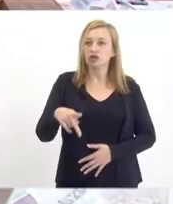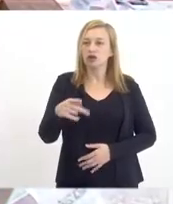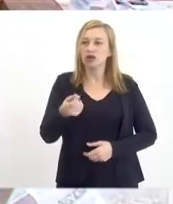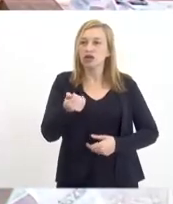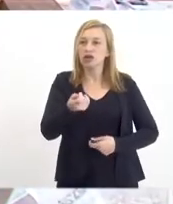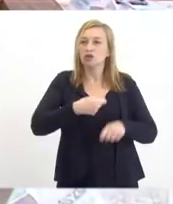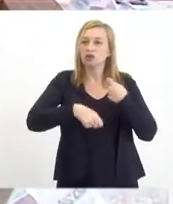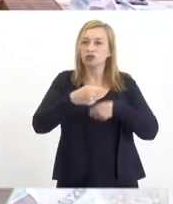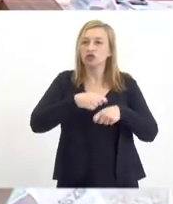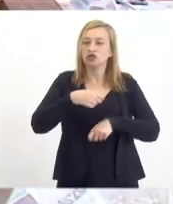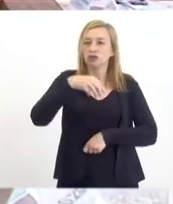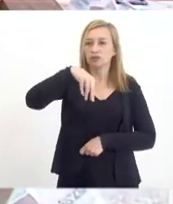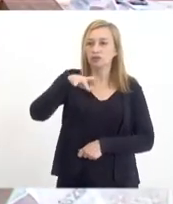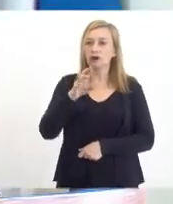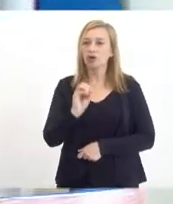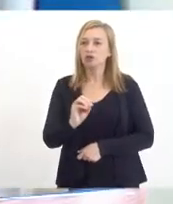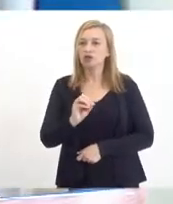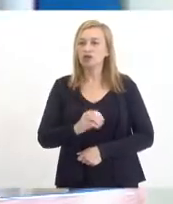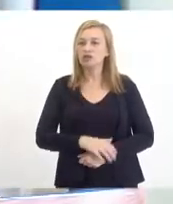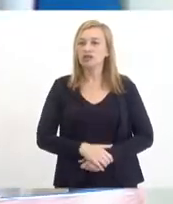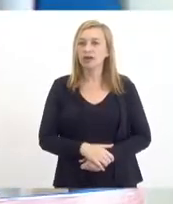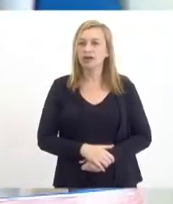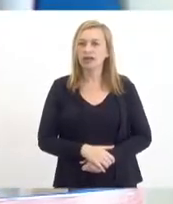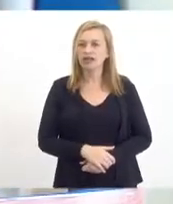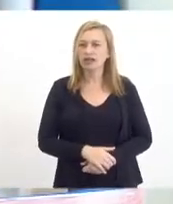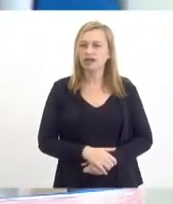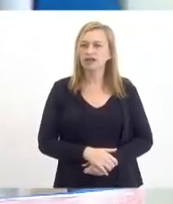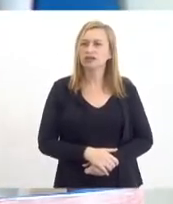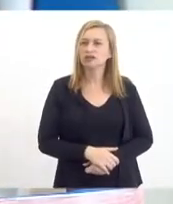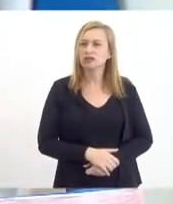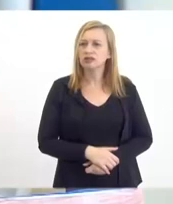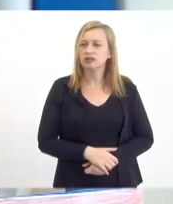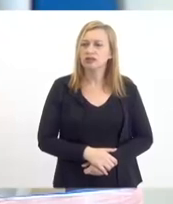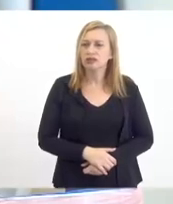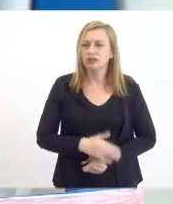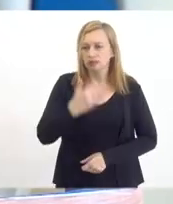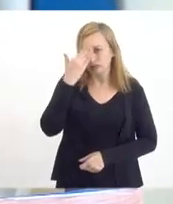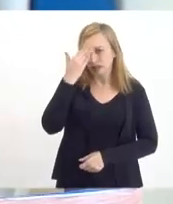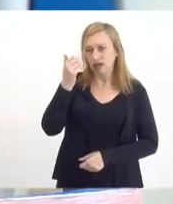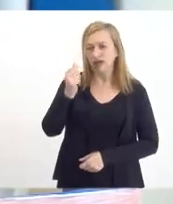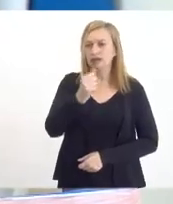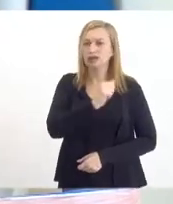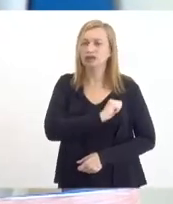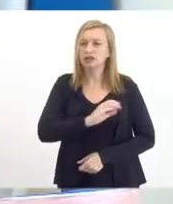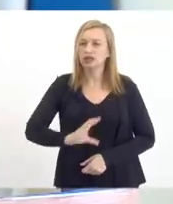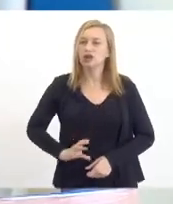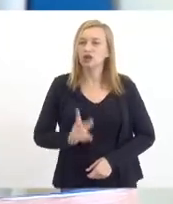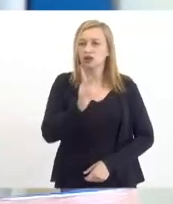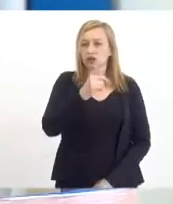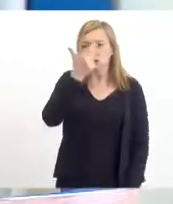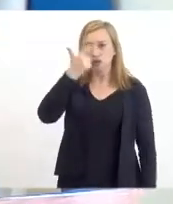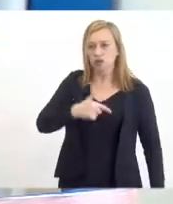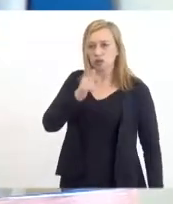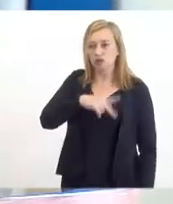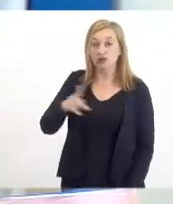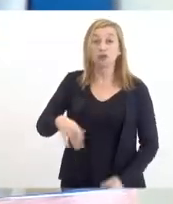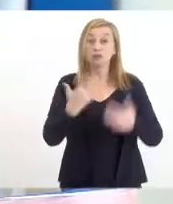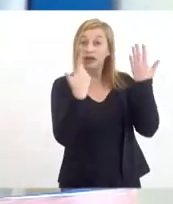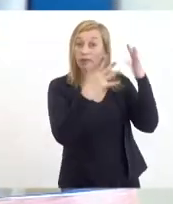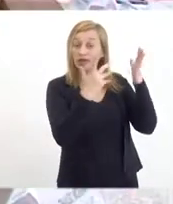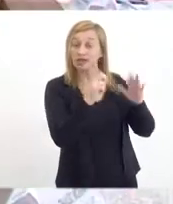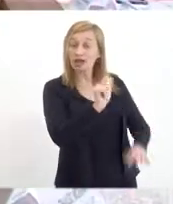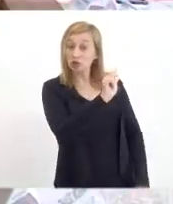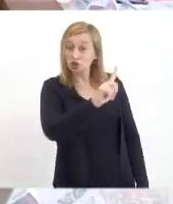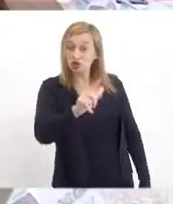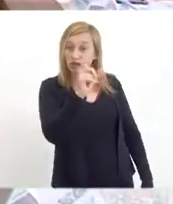economista Mauro Osório. Obrigado, presidente André Siliano. Eu sou professor da Saudar o nosso Gil. É sempre